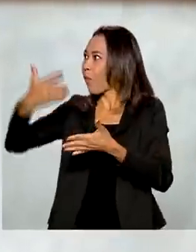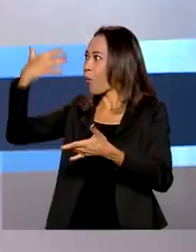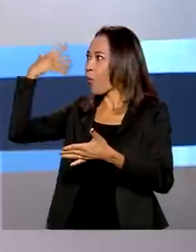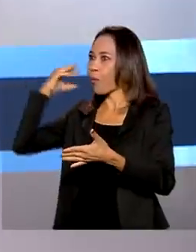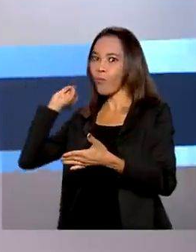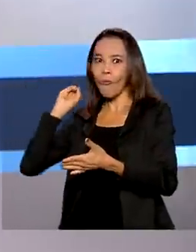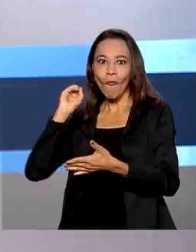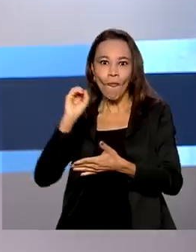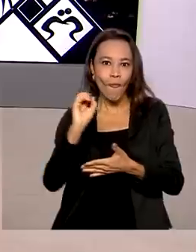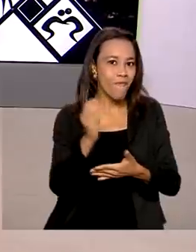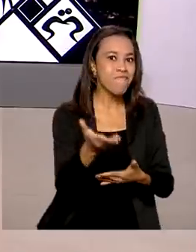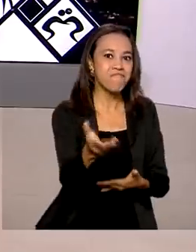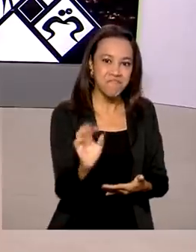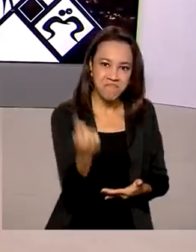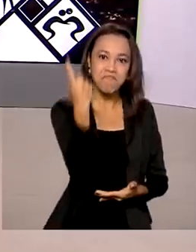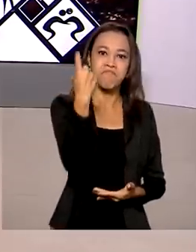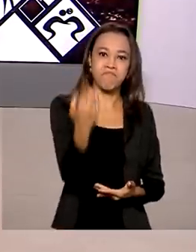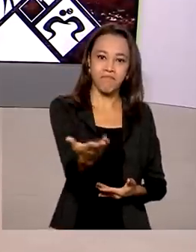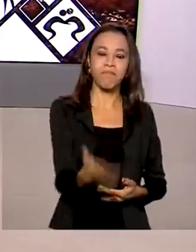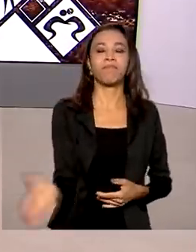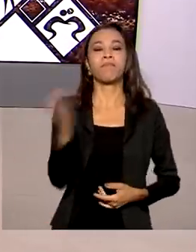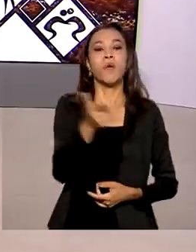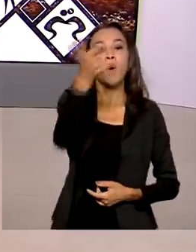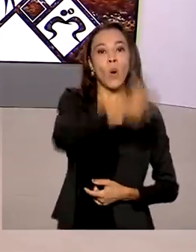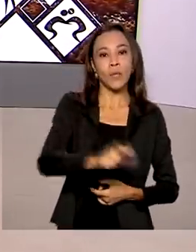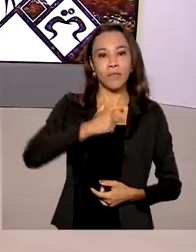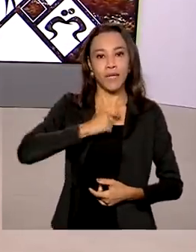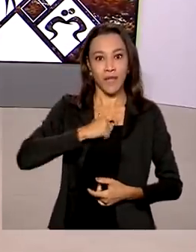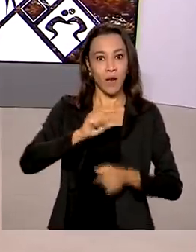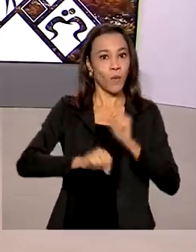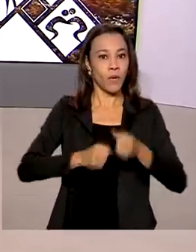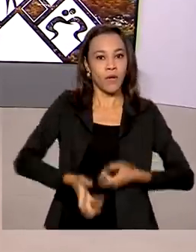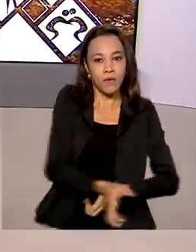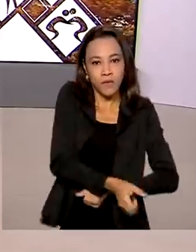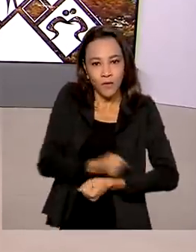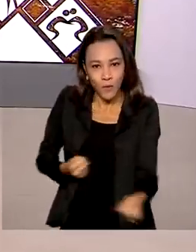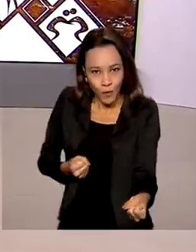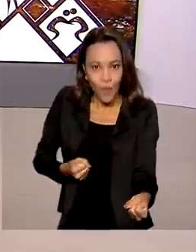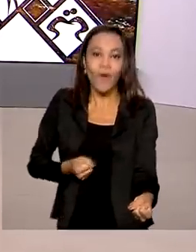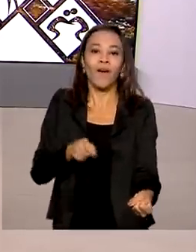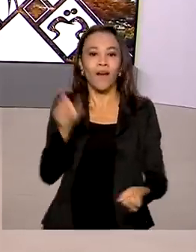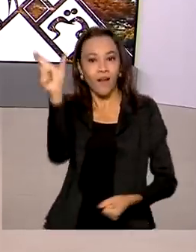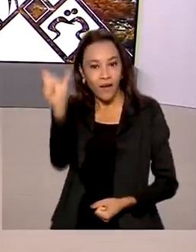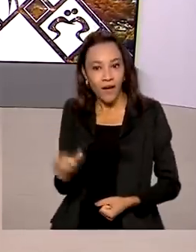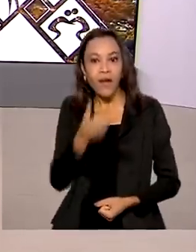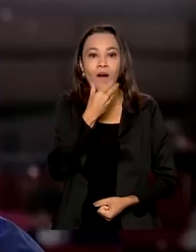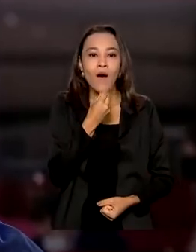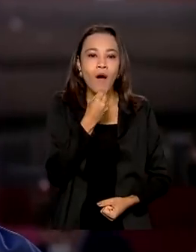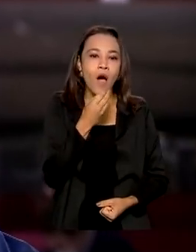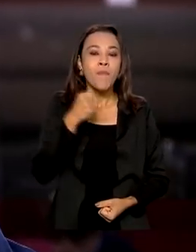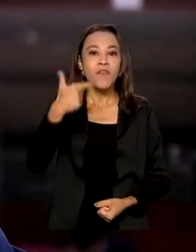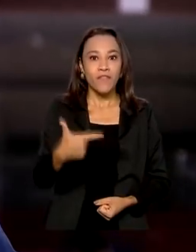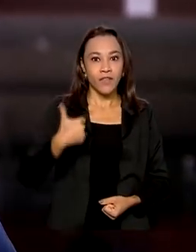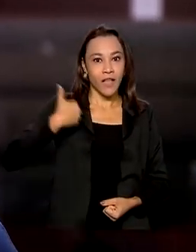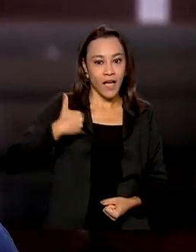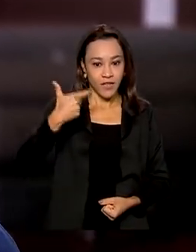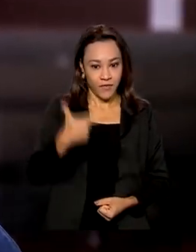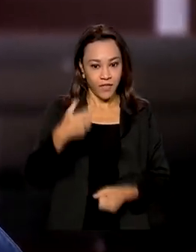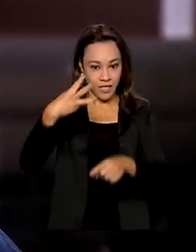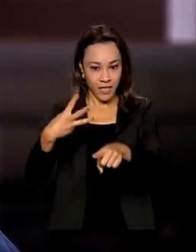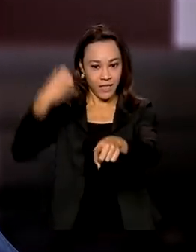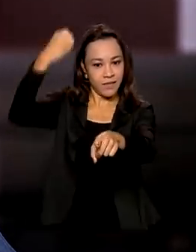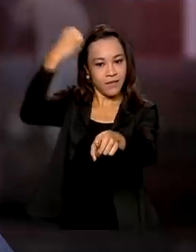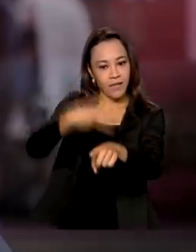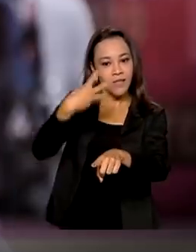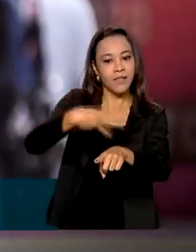tempos. E outra medalha brasileira veio do judô. O gaúcho Daniel Carnin, de 23 anos, ficou em terceiro lugar